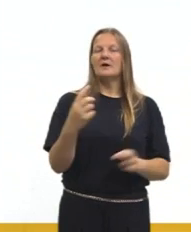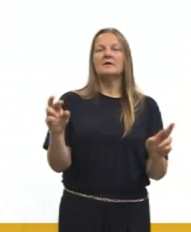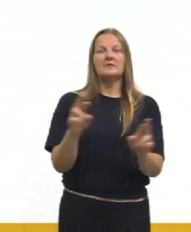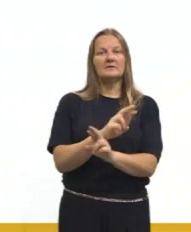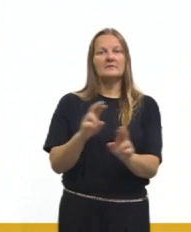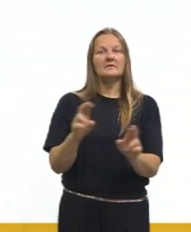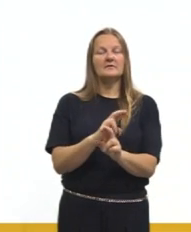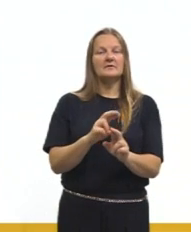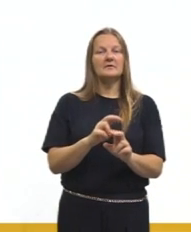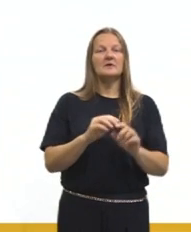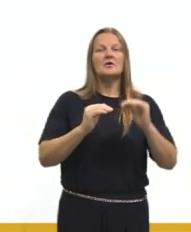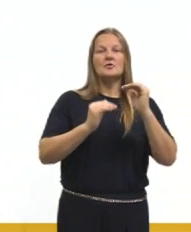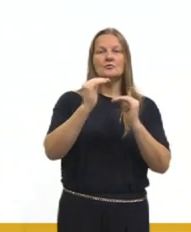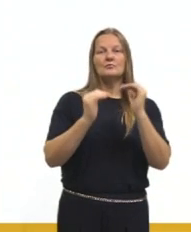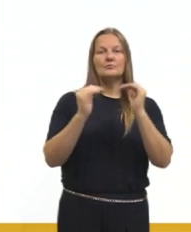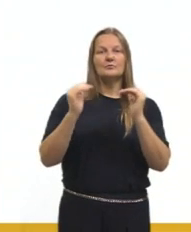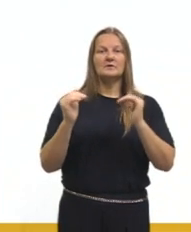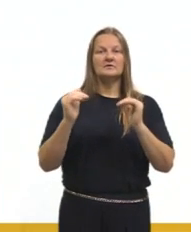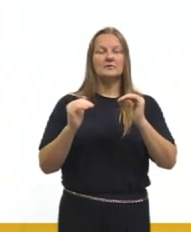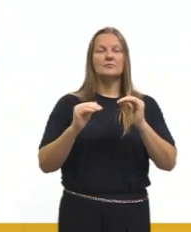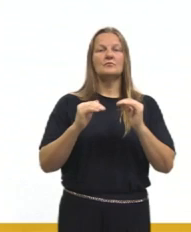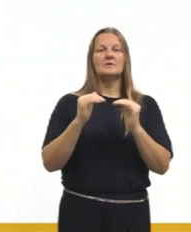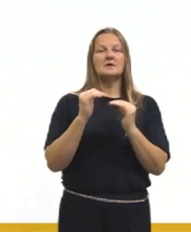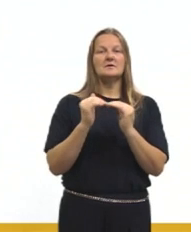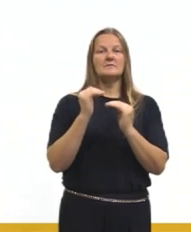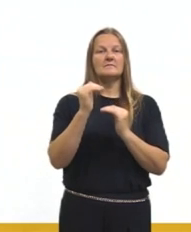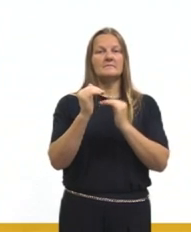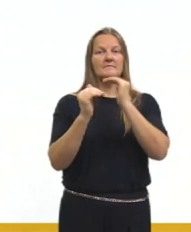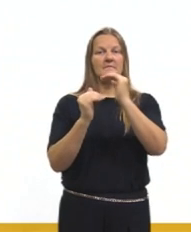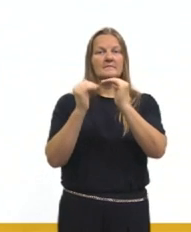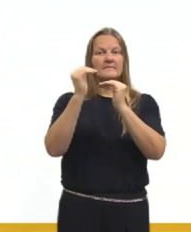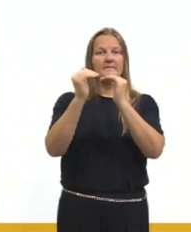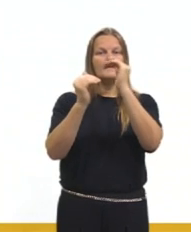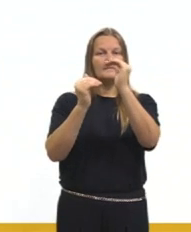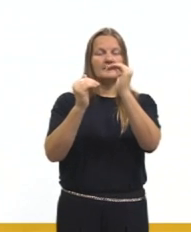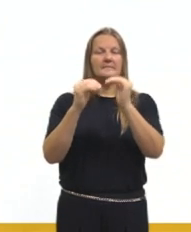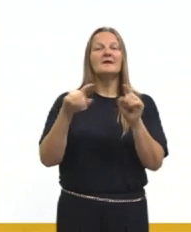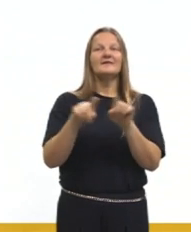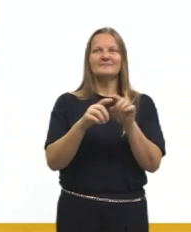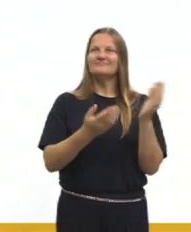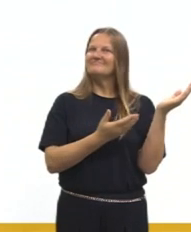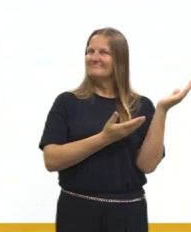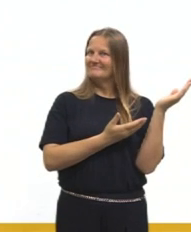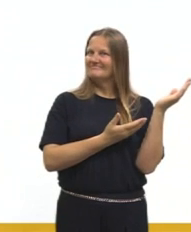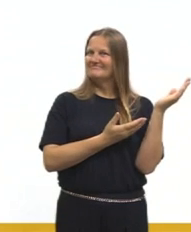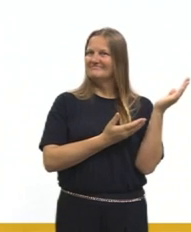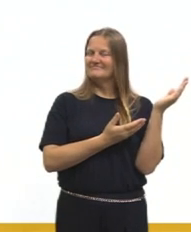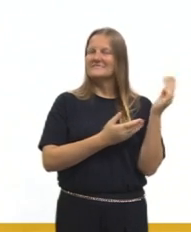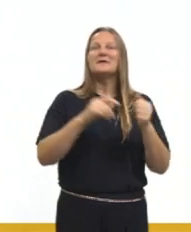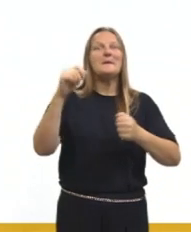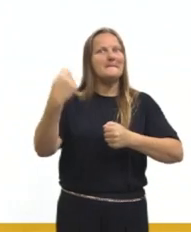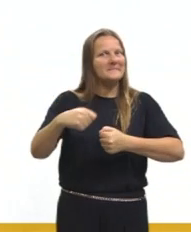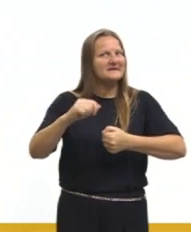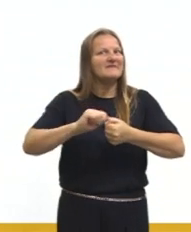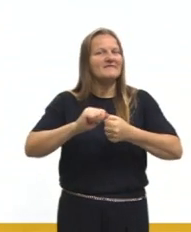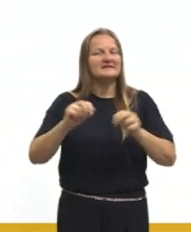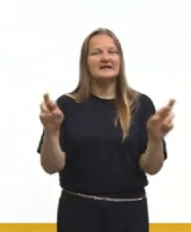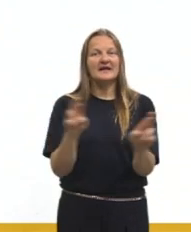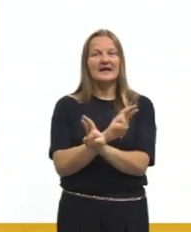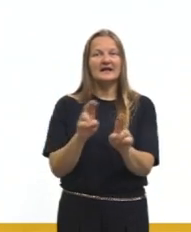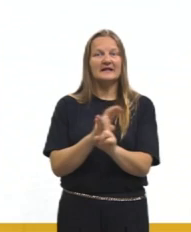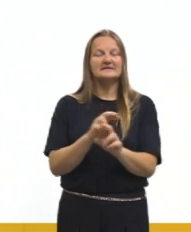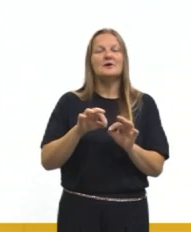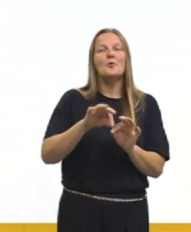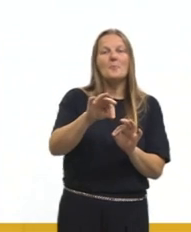escala. Novamente, a escala presente, né? E aí, nós precisávamos fazer ali a relação entre as